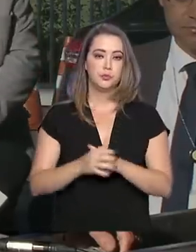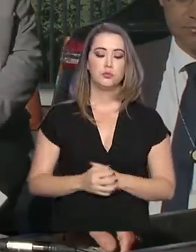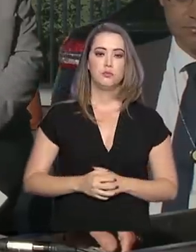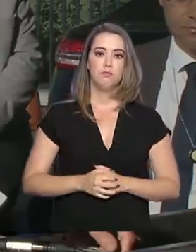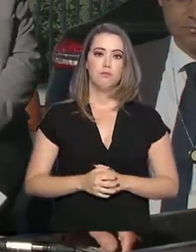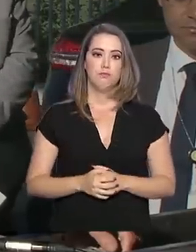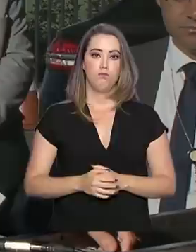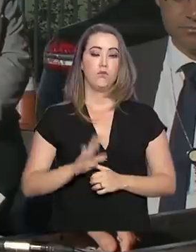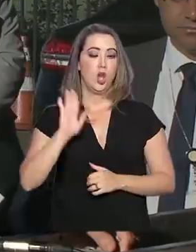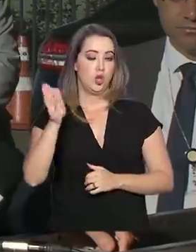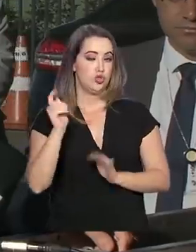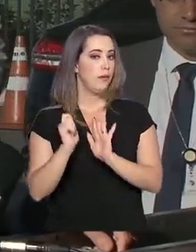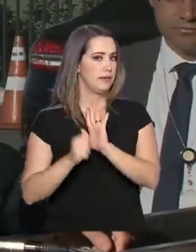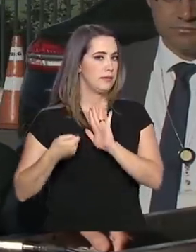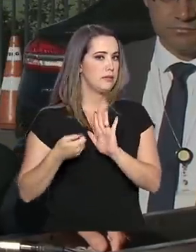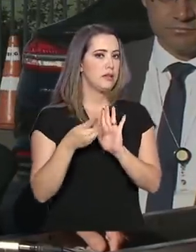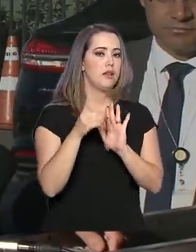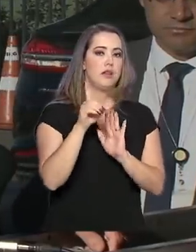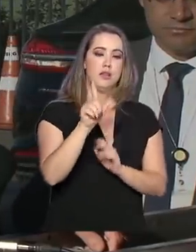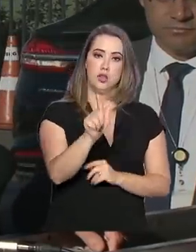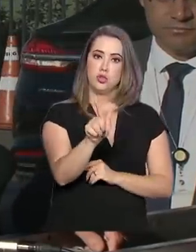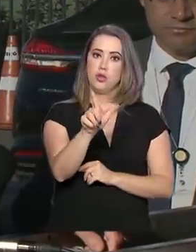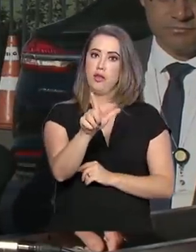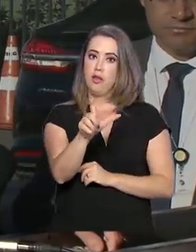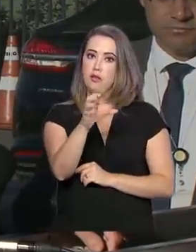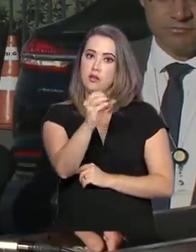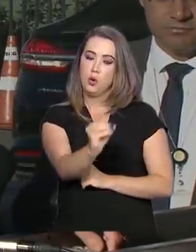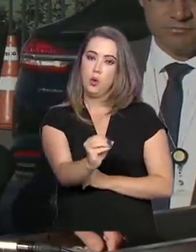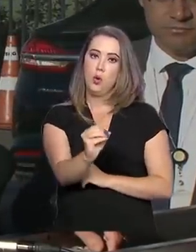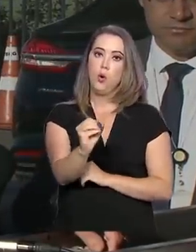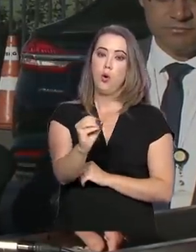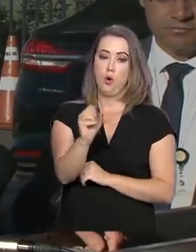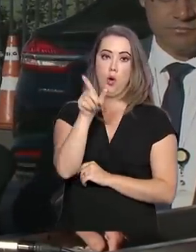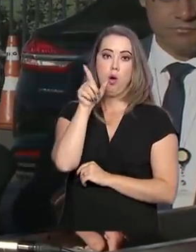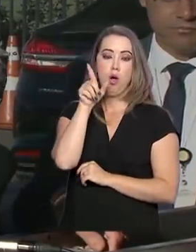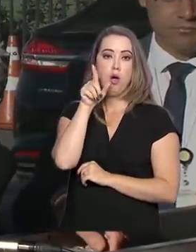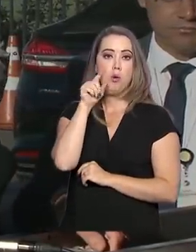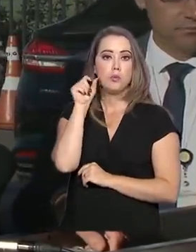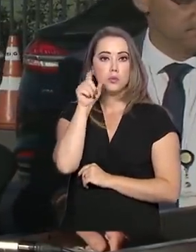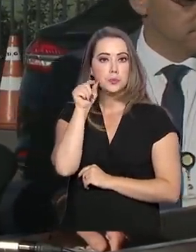Eu acabei de assinar a GLO para Fortaleza,